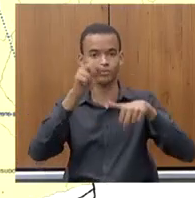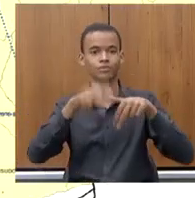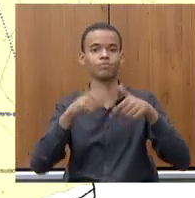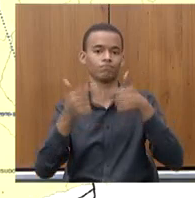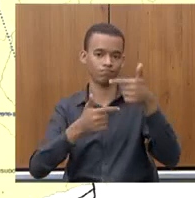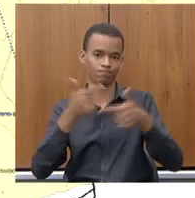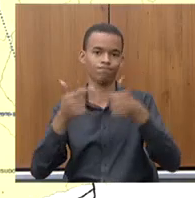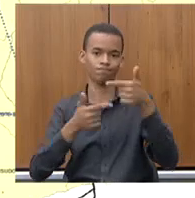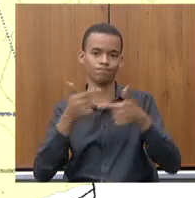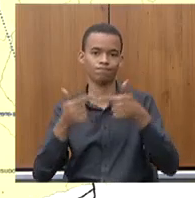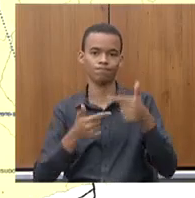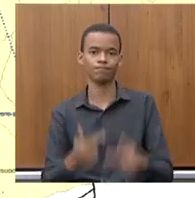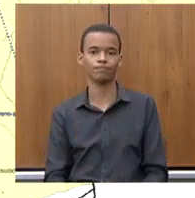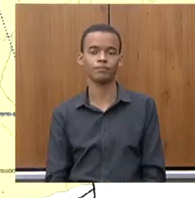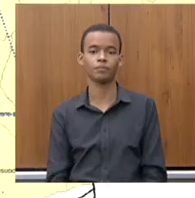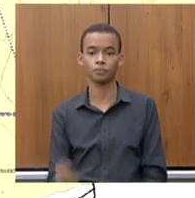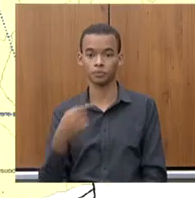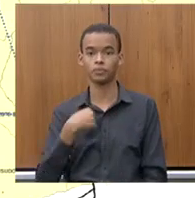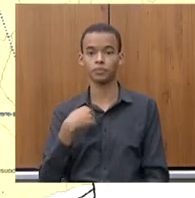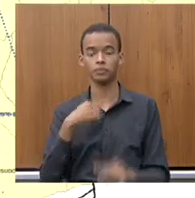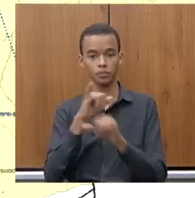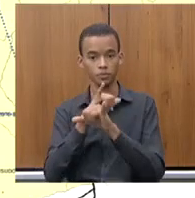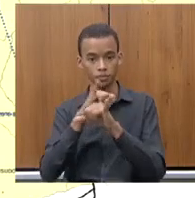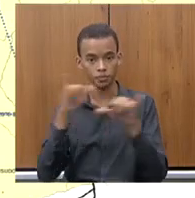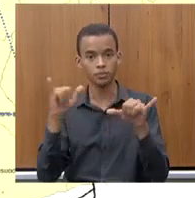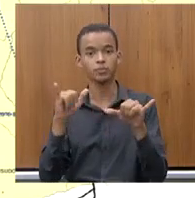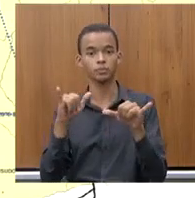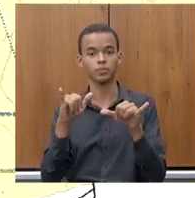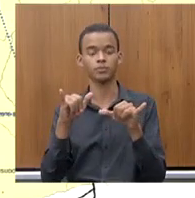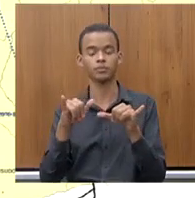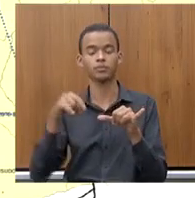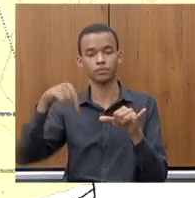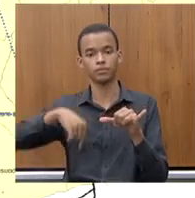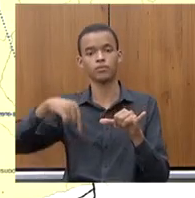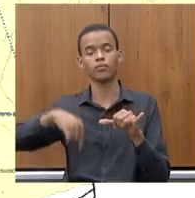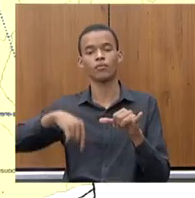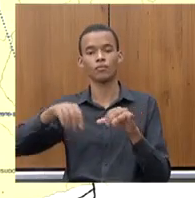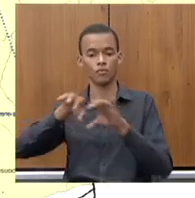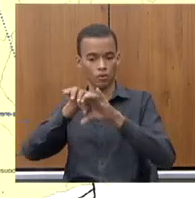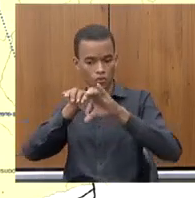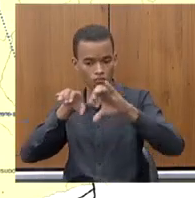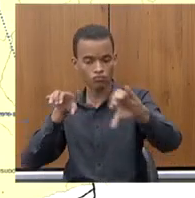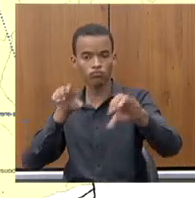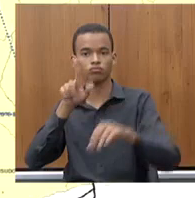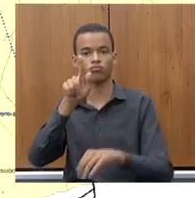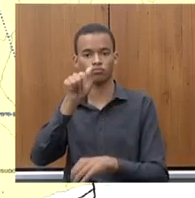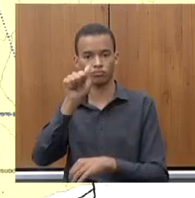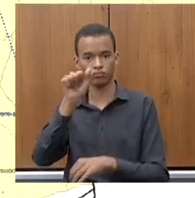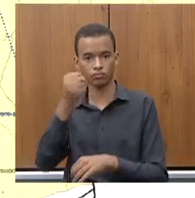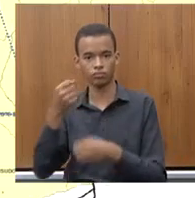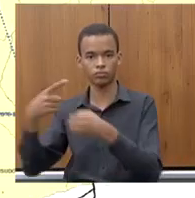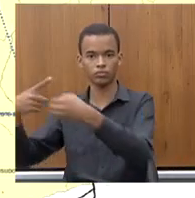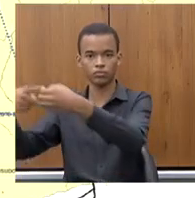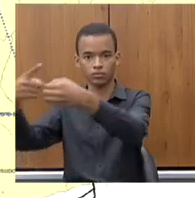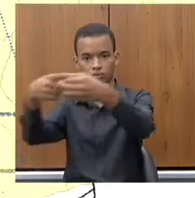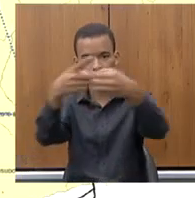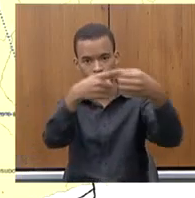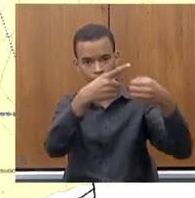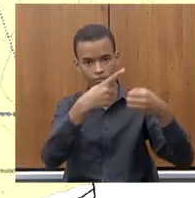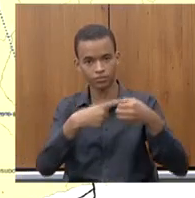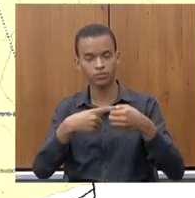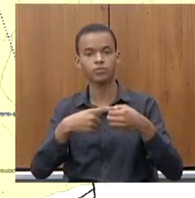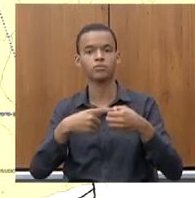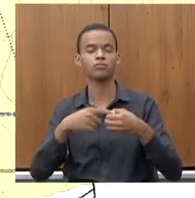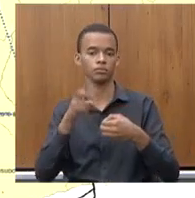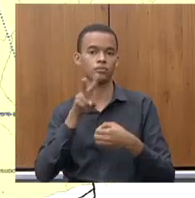na presença de vocês é que quando o gasoduto chegar nessa cidade nós vamos ter empresas que já